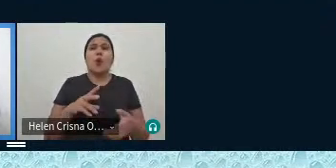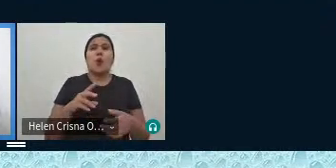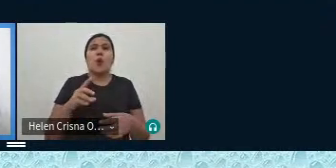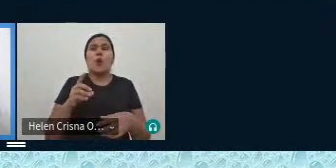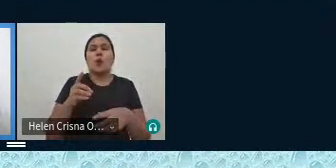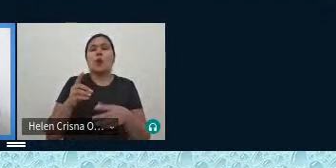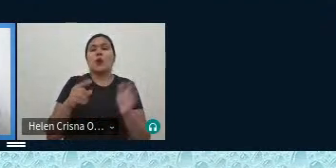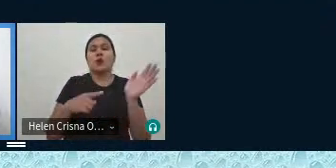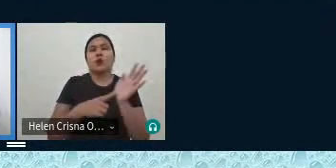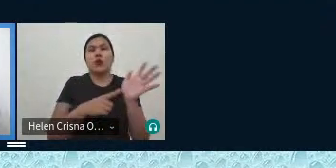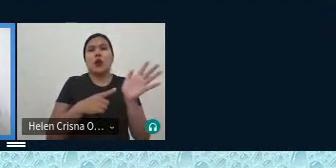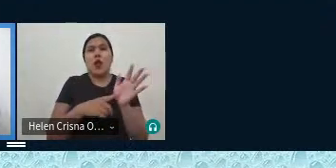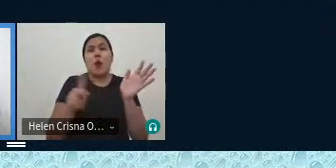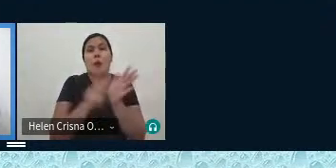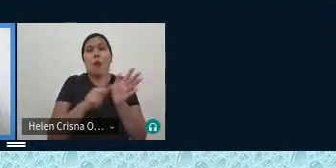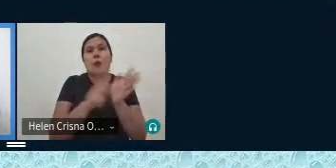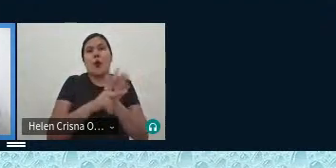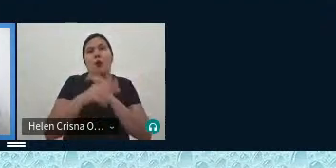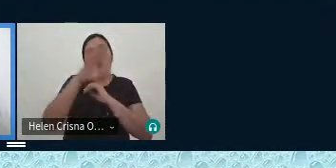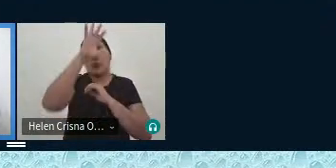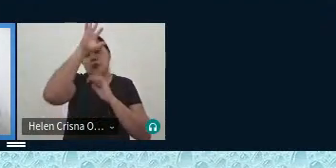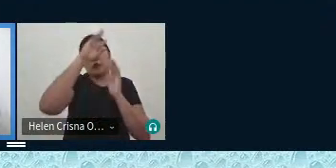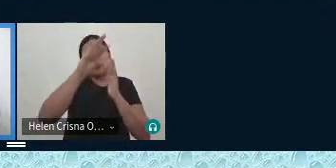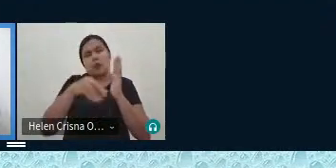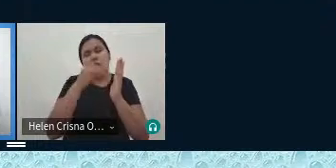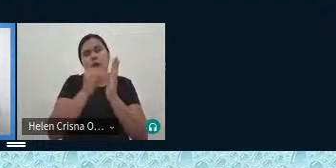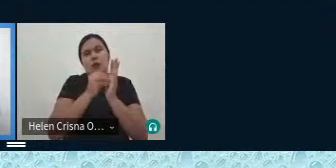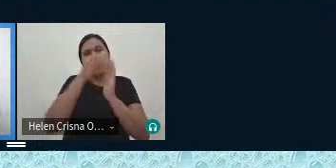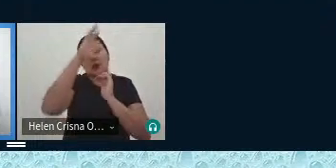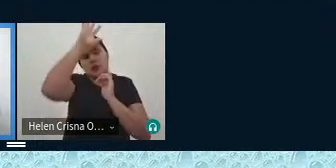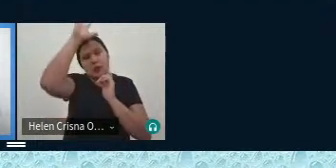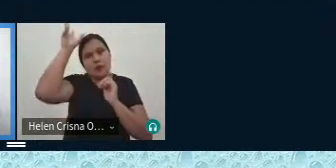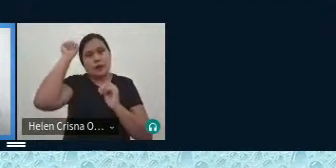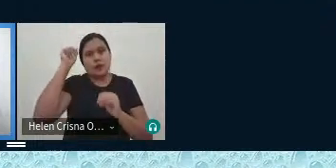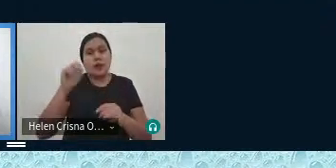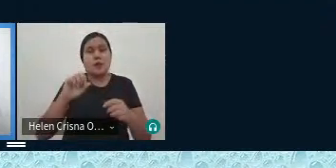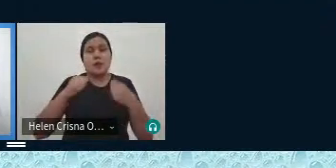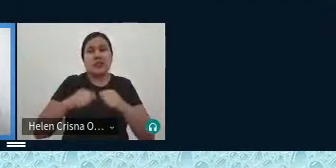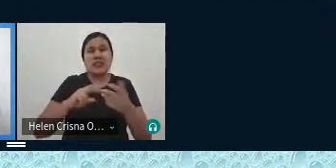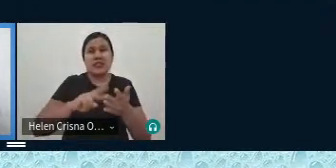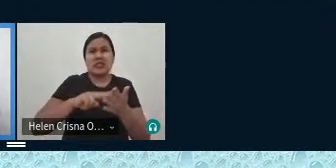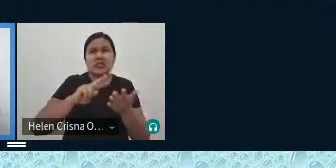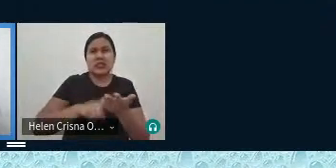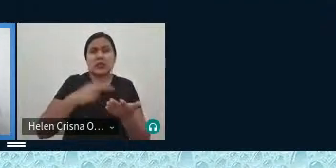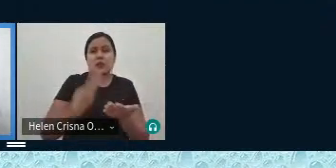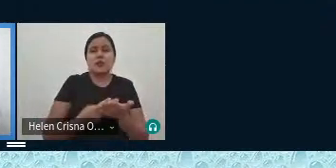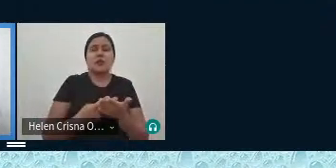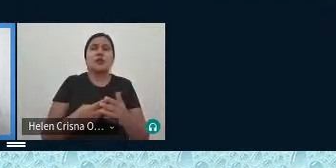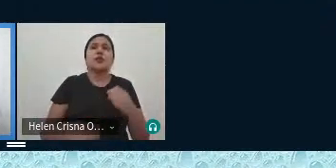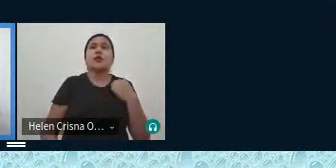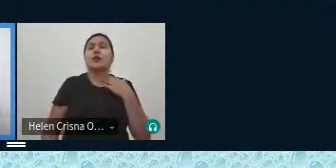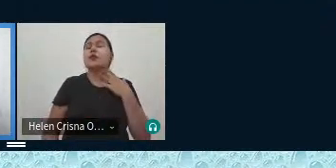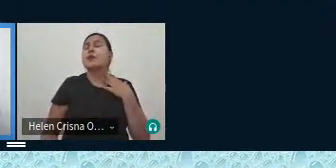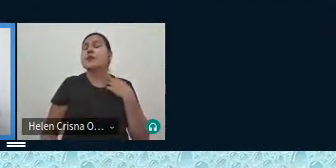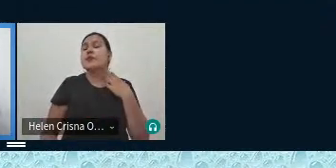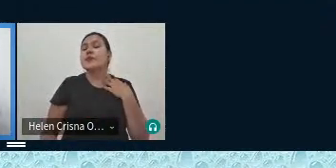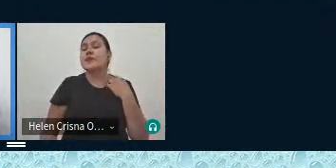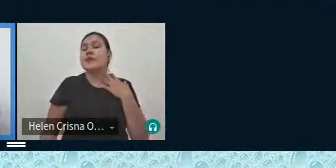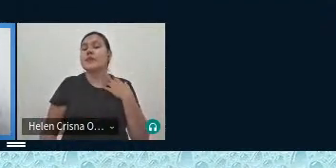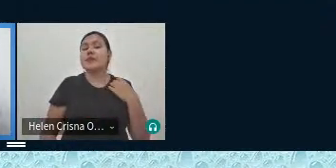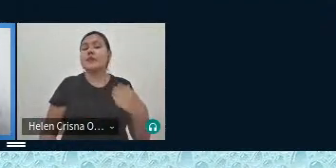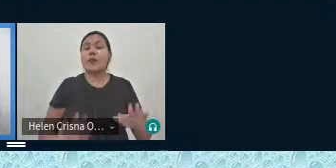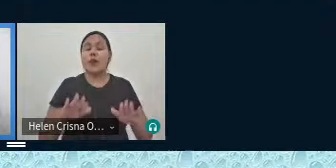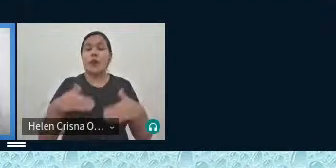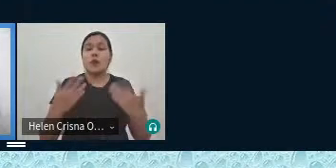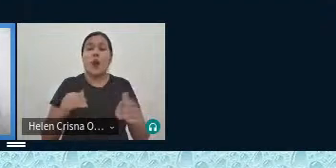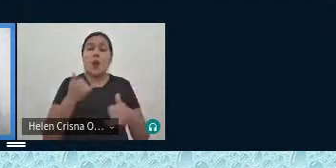próprio da Amazônia e que precisa também ser traduzido quando percorre as outras regiões do Brasil então